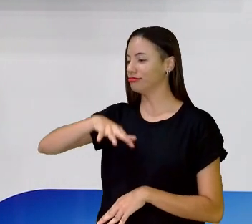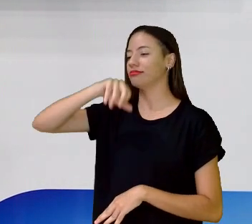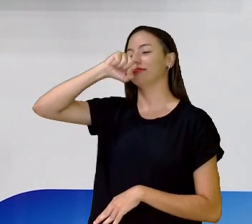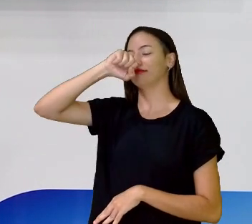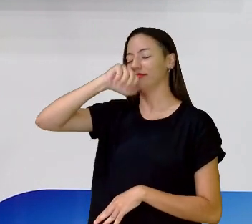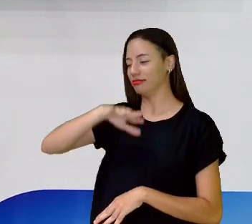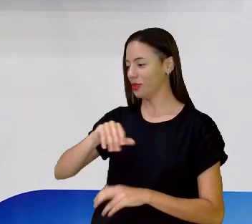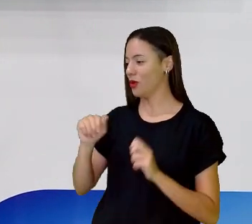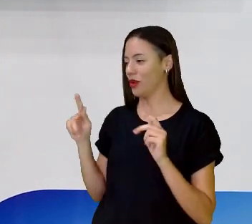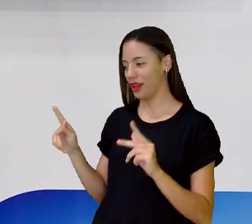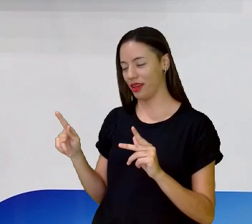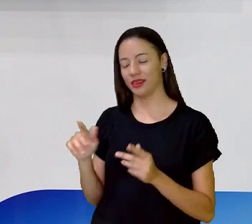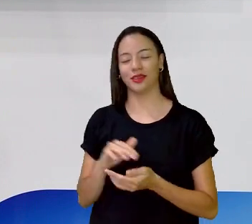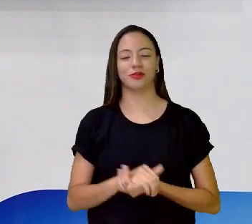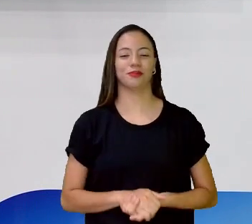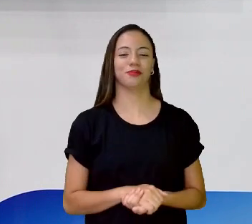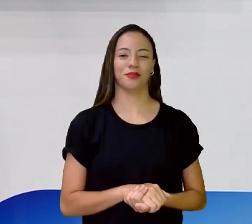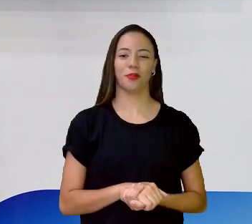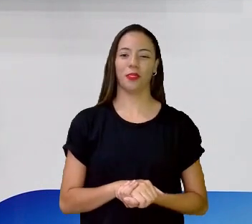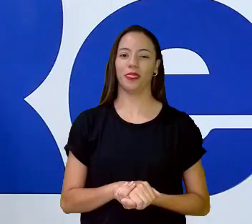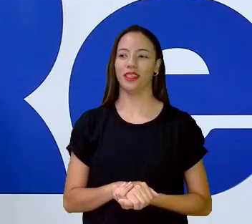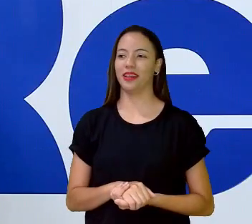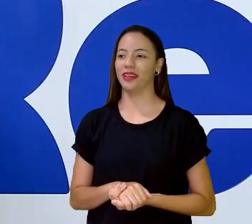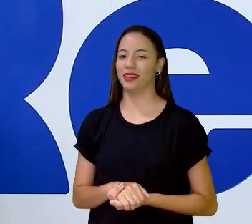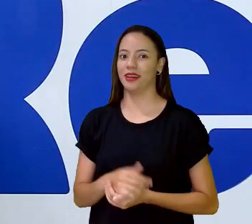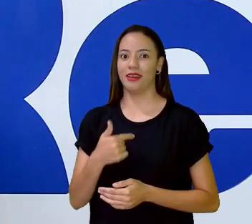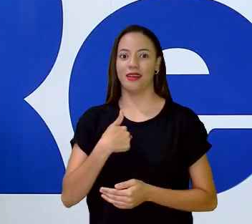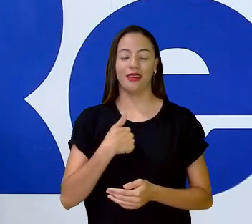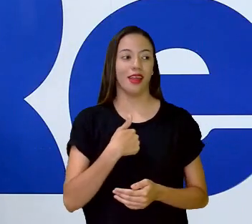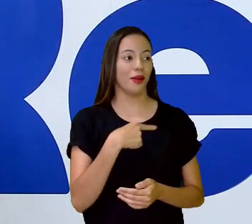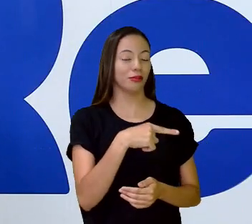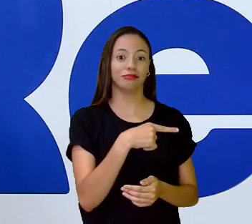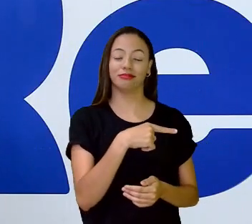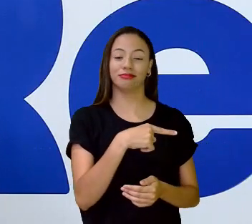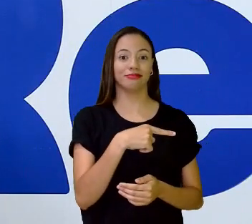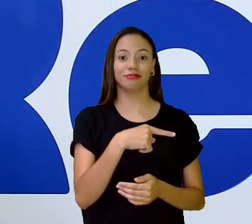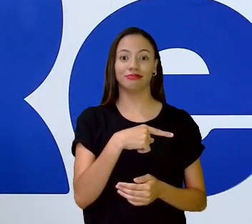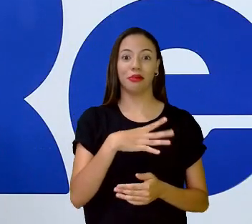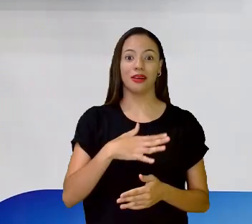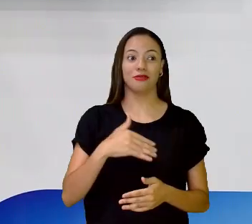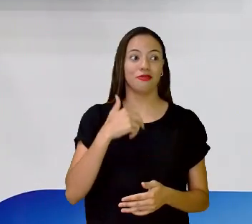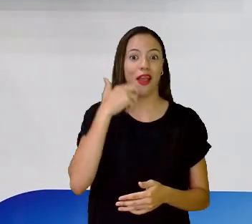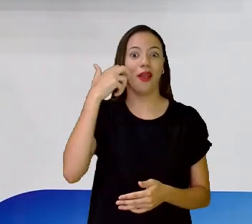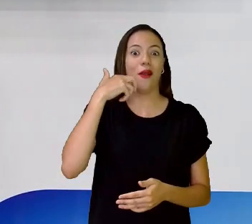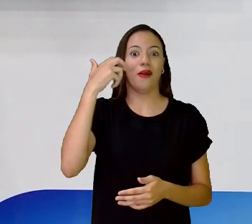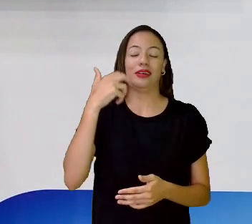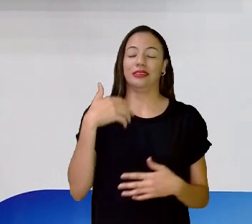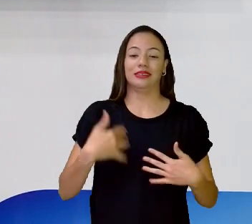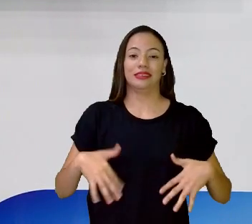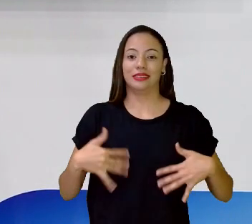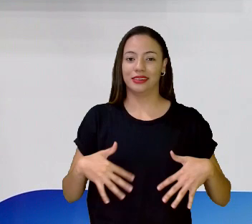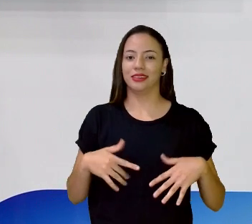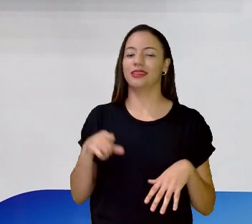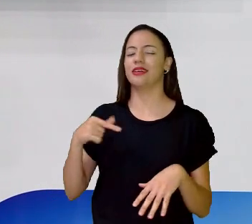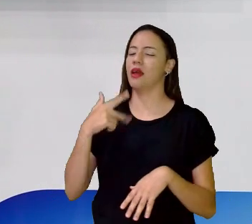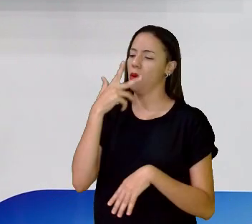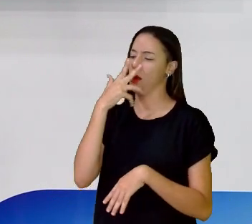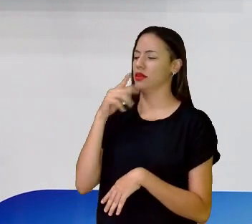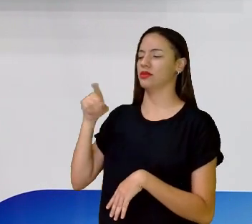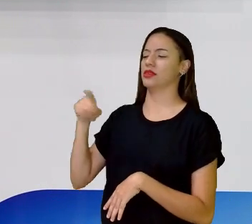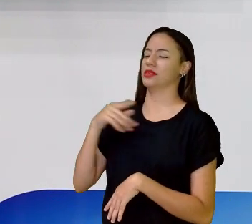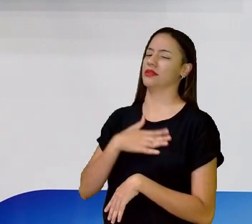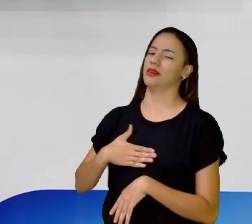certo. Tomara. Tá bom? Então vamos lá. Pagar mico ao vivo não pode, né? Mas, olha, eu acho que você vai gostar, eu acho.